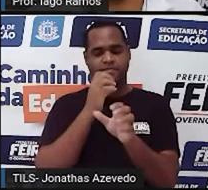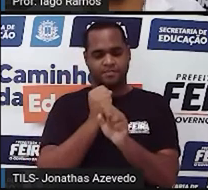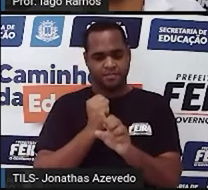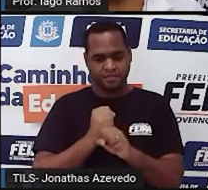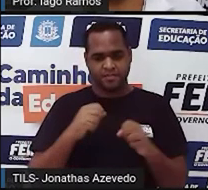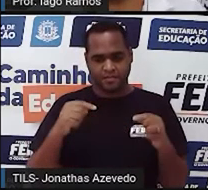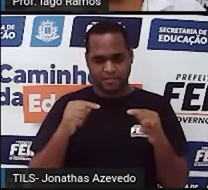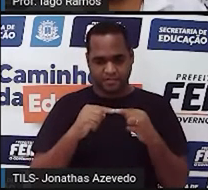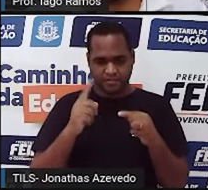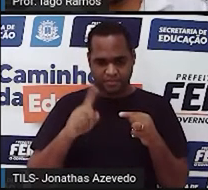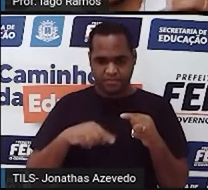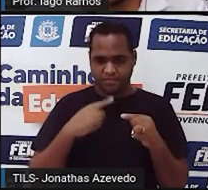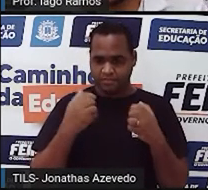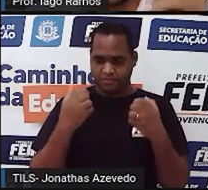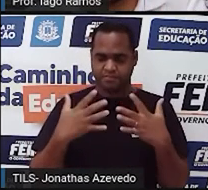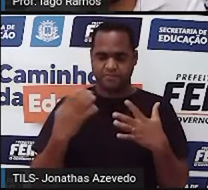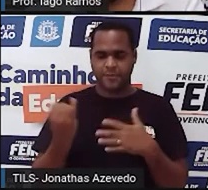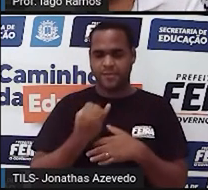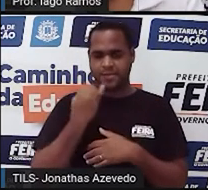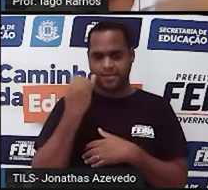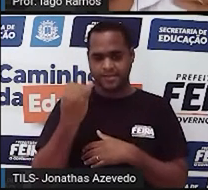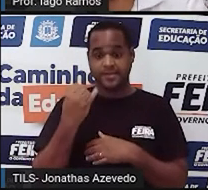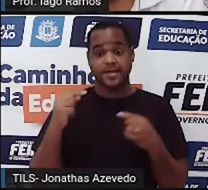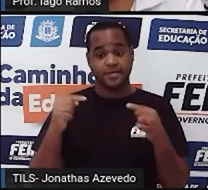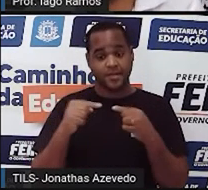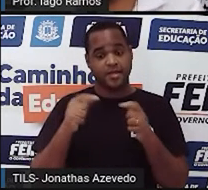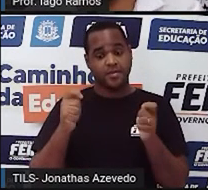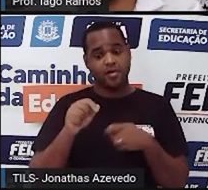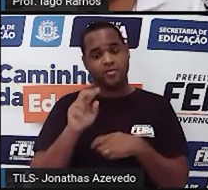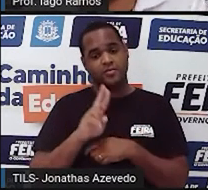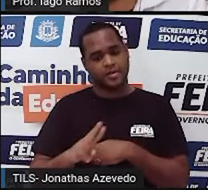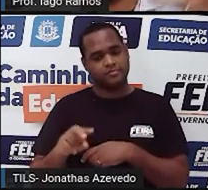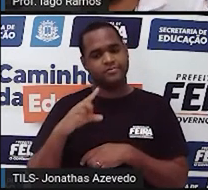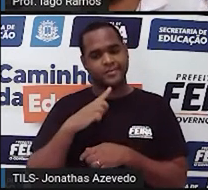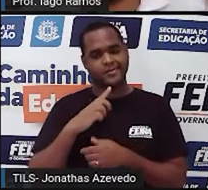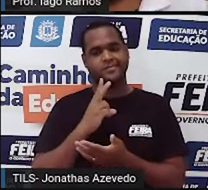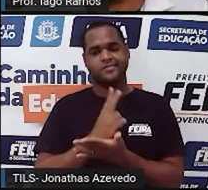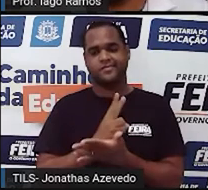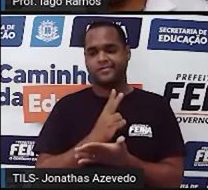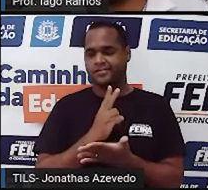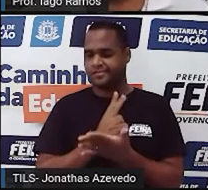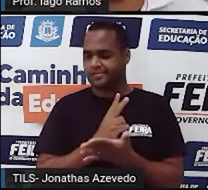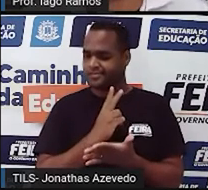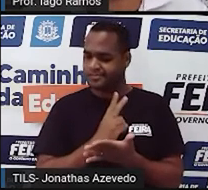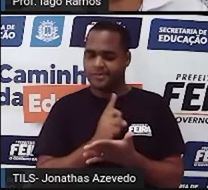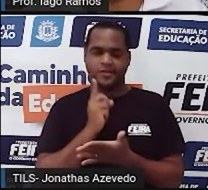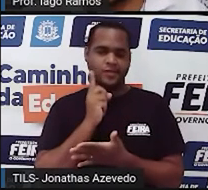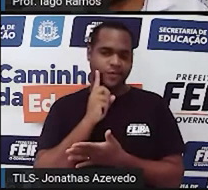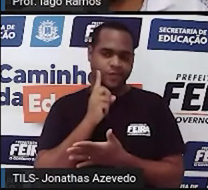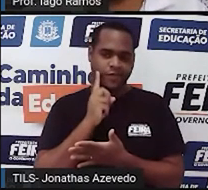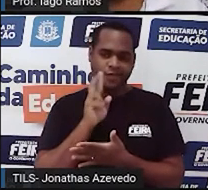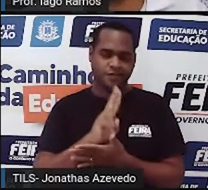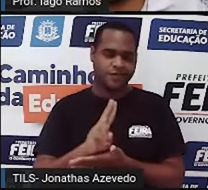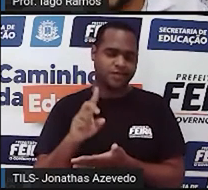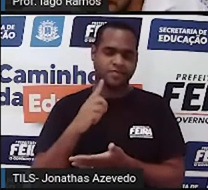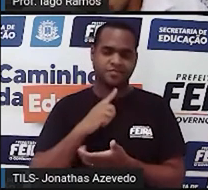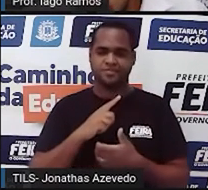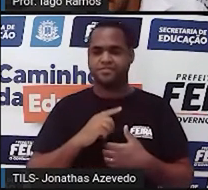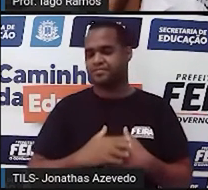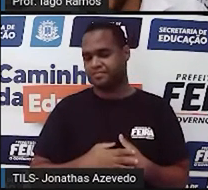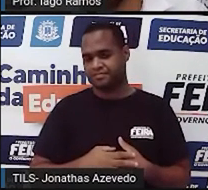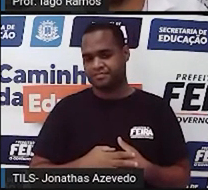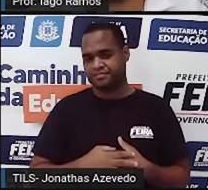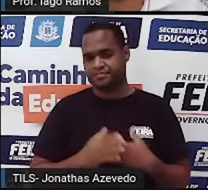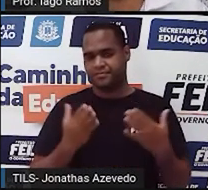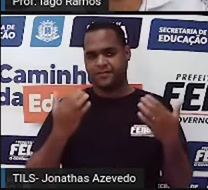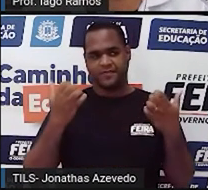importante operação, e que a gente está usando o tempo inteiro no nosso dia a dia. Certo? Vamos